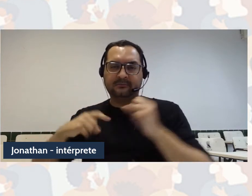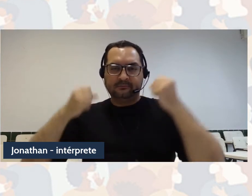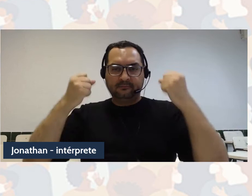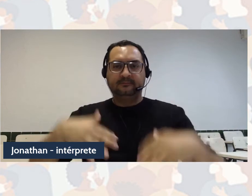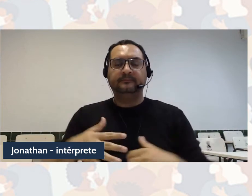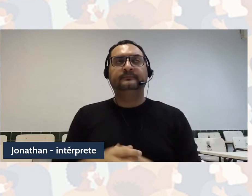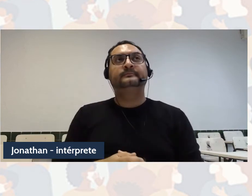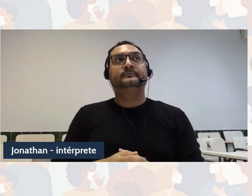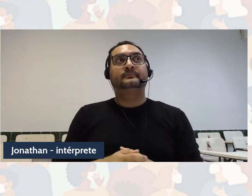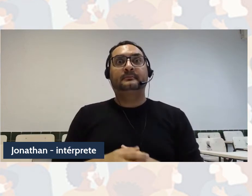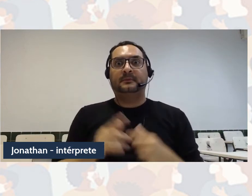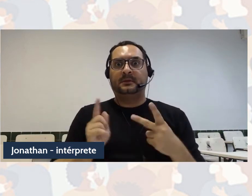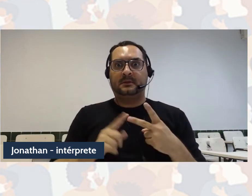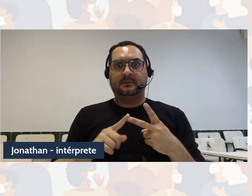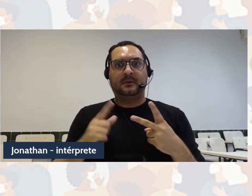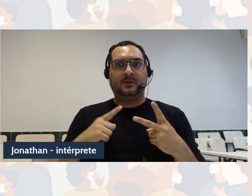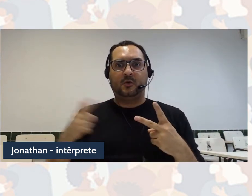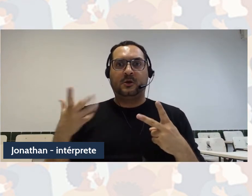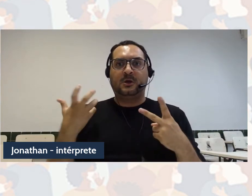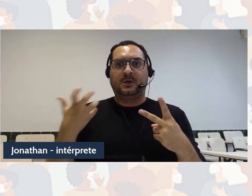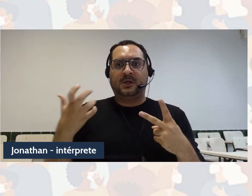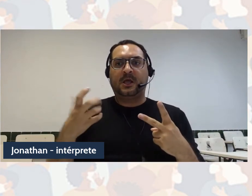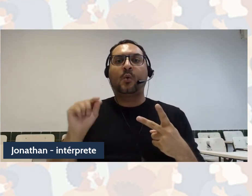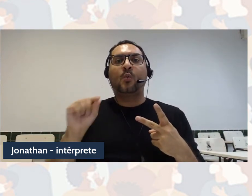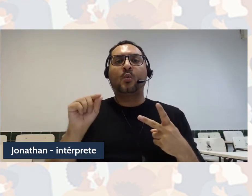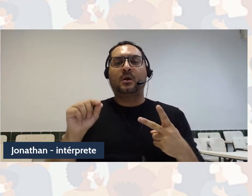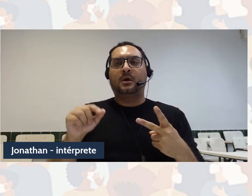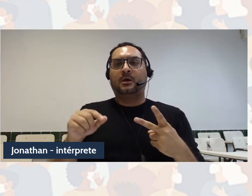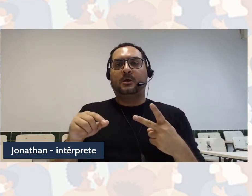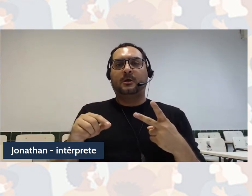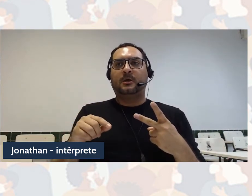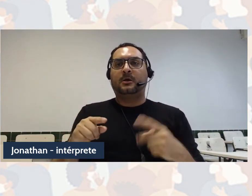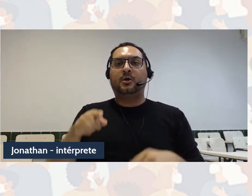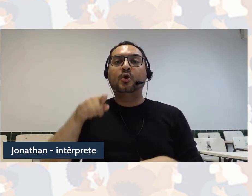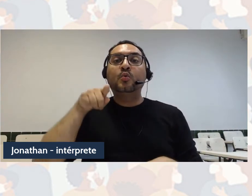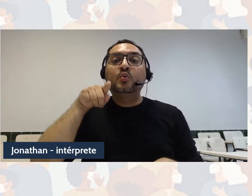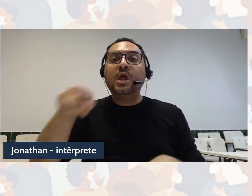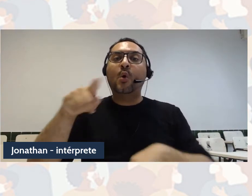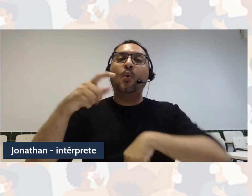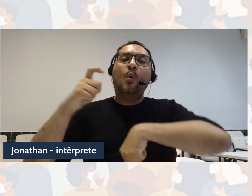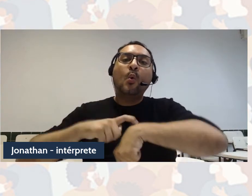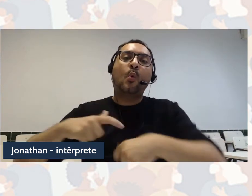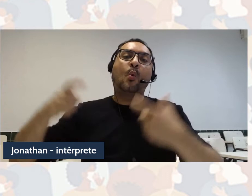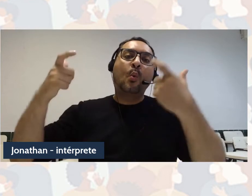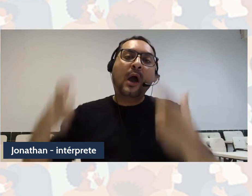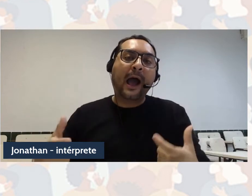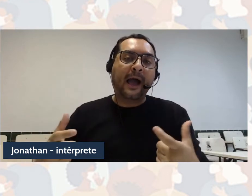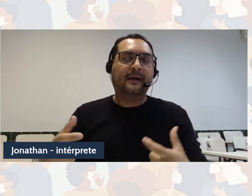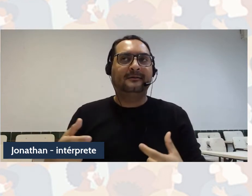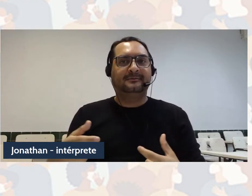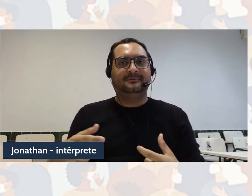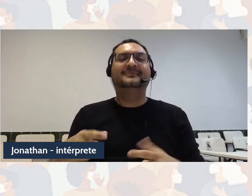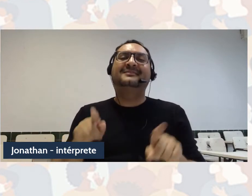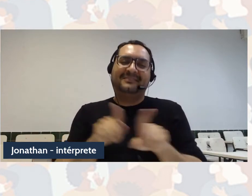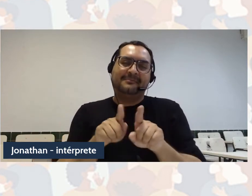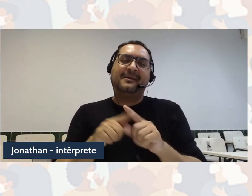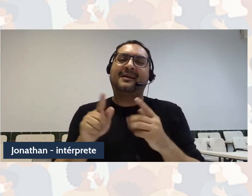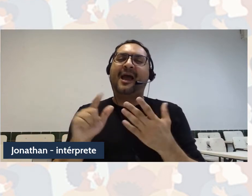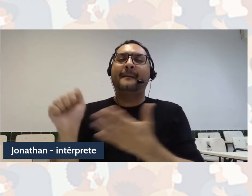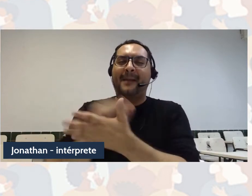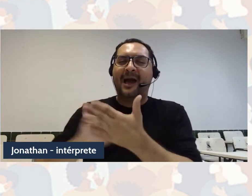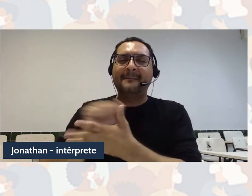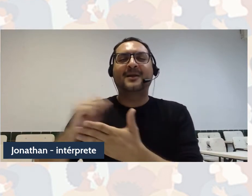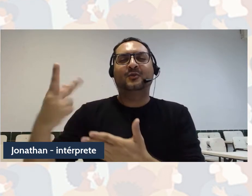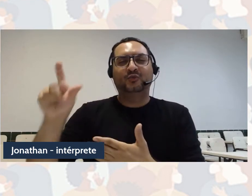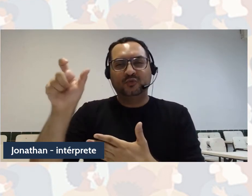imperiosa, né, urgente, de situar as pessoas, situar os sujeitos, porque o apagamento também do sujeito e do saber,